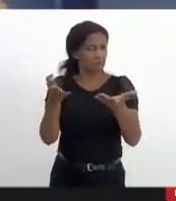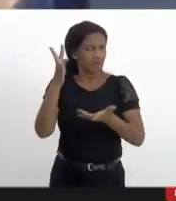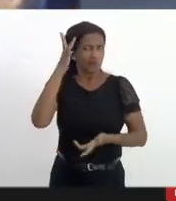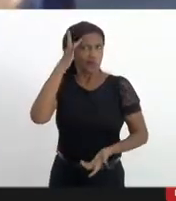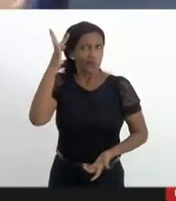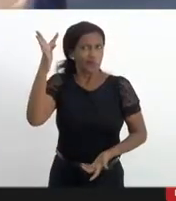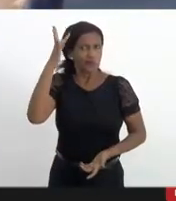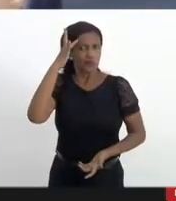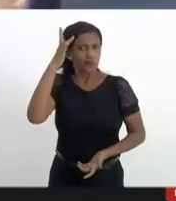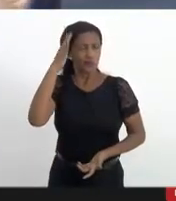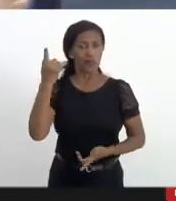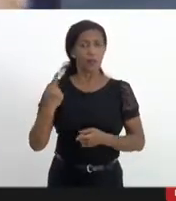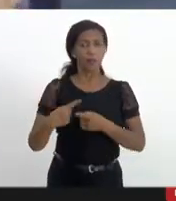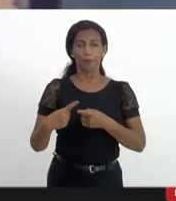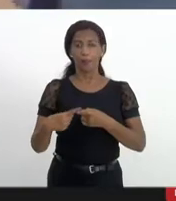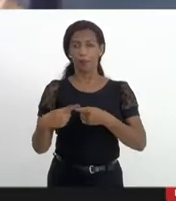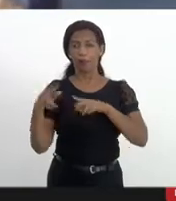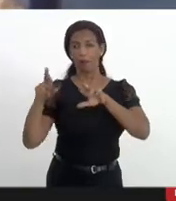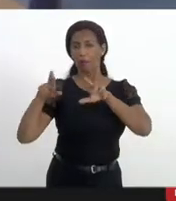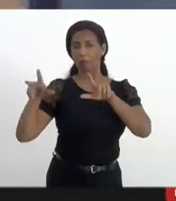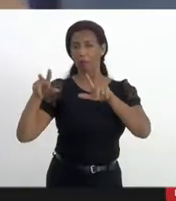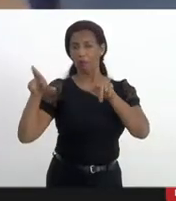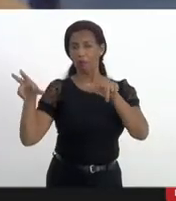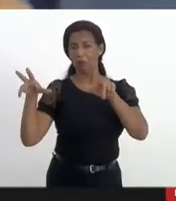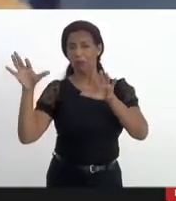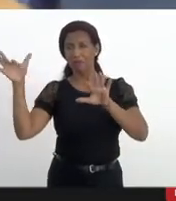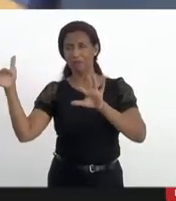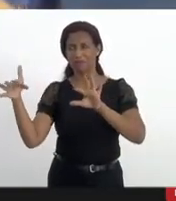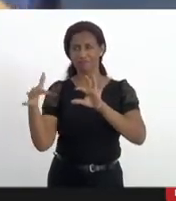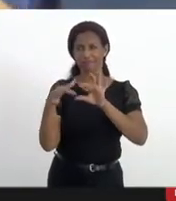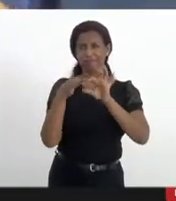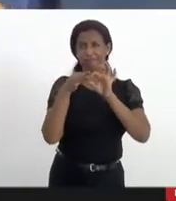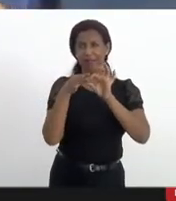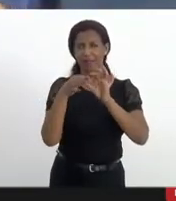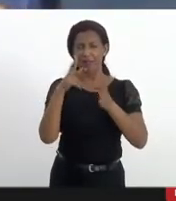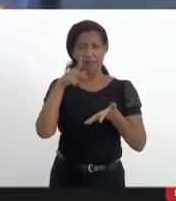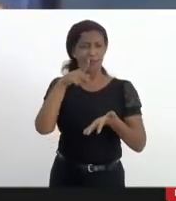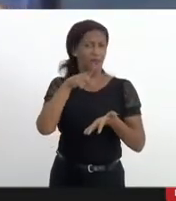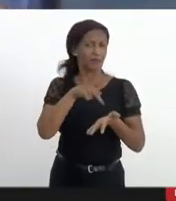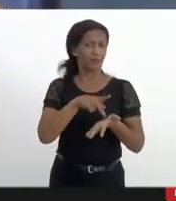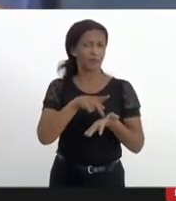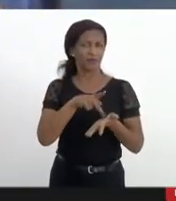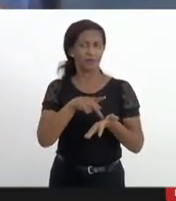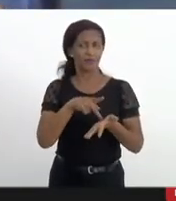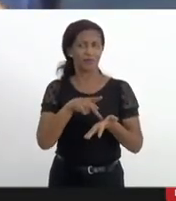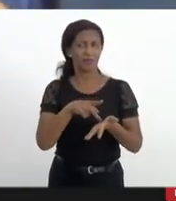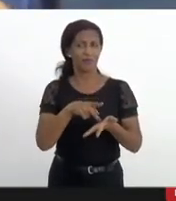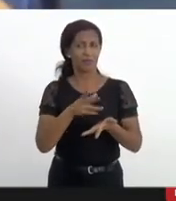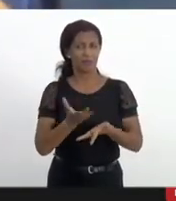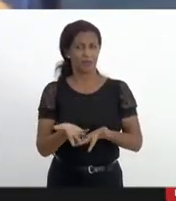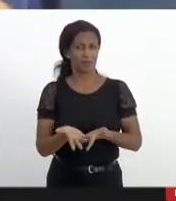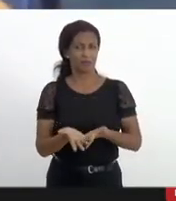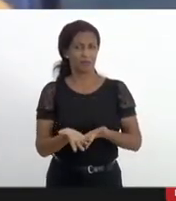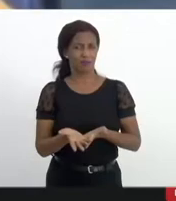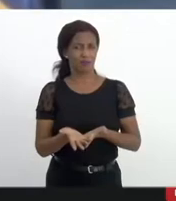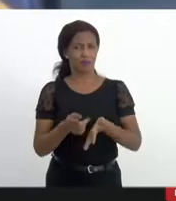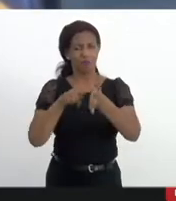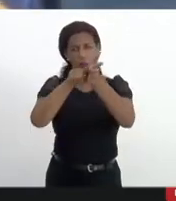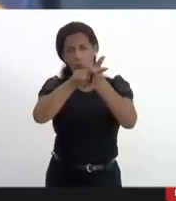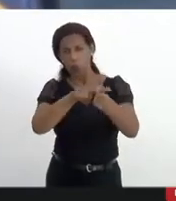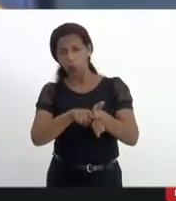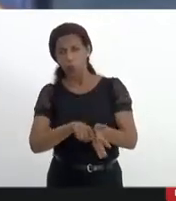constitui dessa forma que seriam afirmações prévias antes de um... das